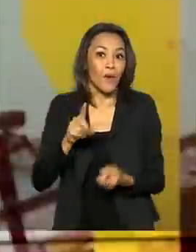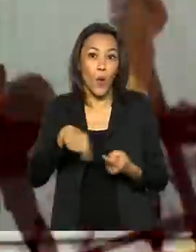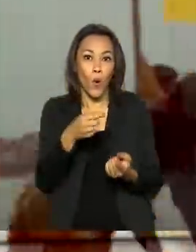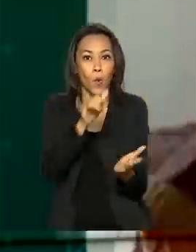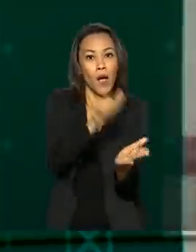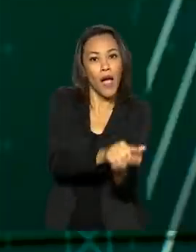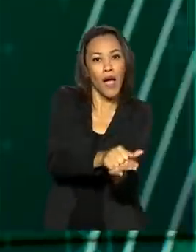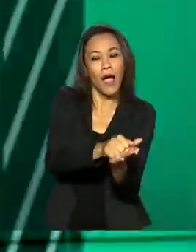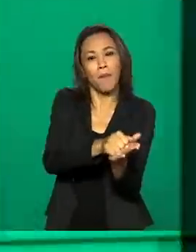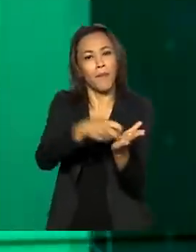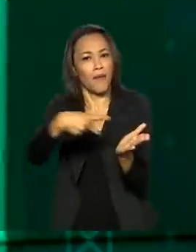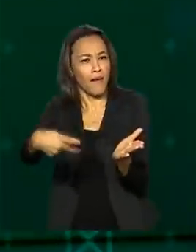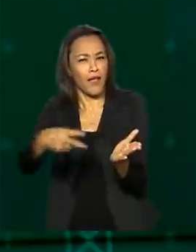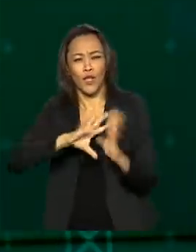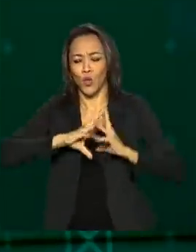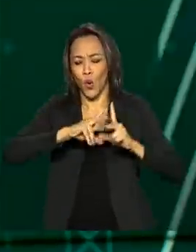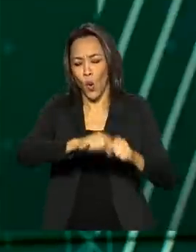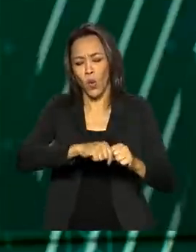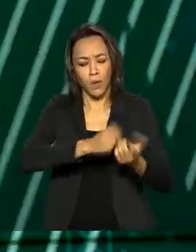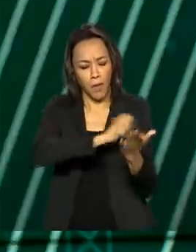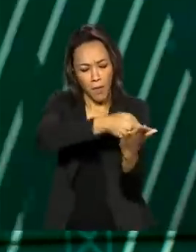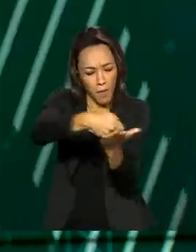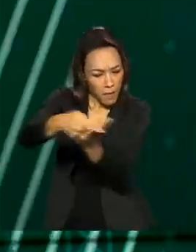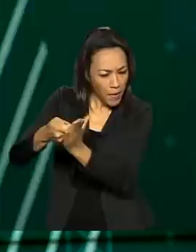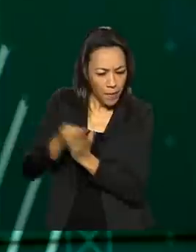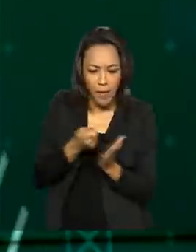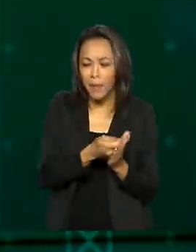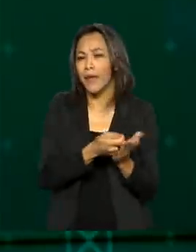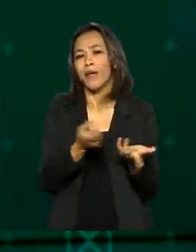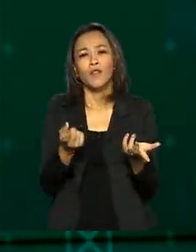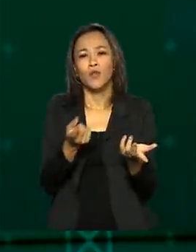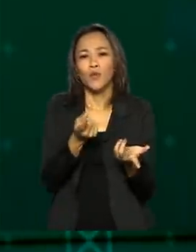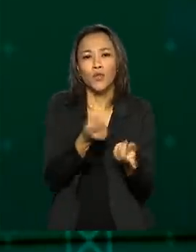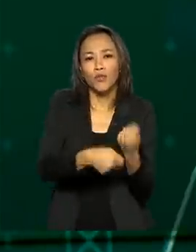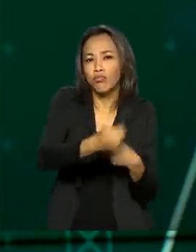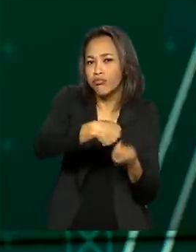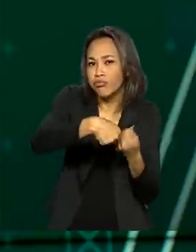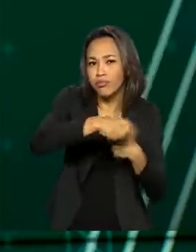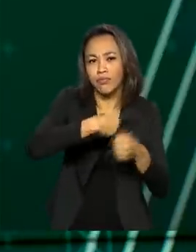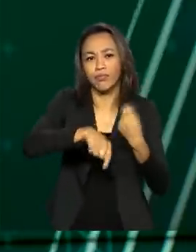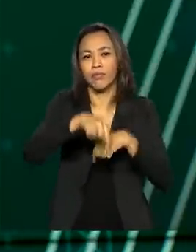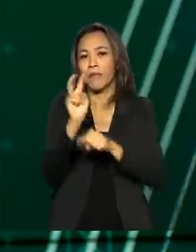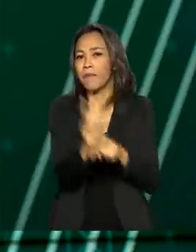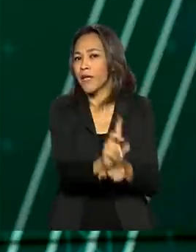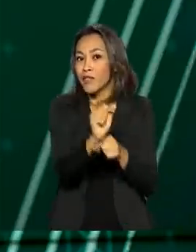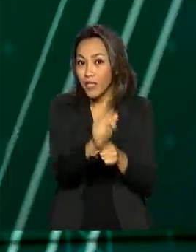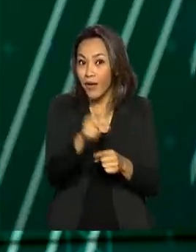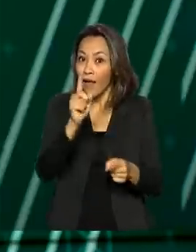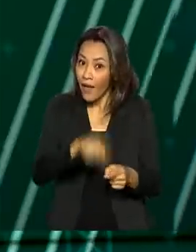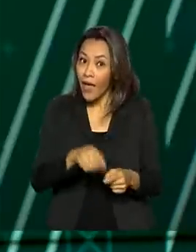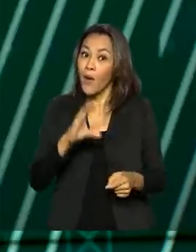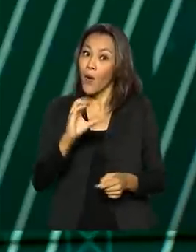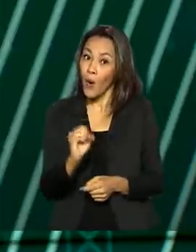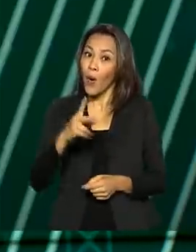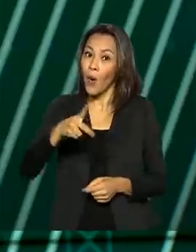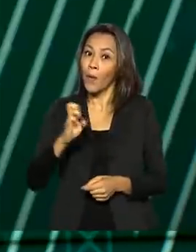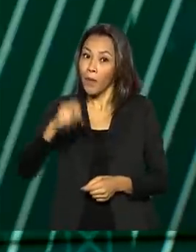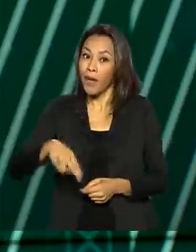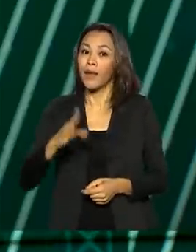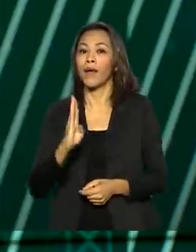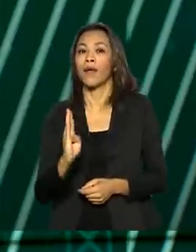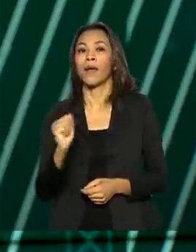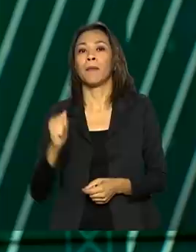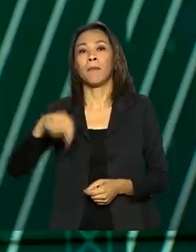aplicativo todas as contas bancárias, boletos, investimentos e financiamentos. Este é o Open Banking, que começa a ser